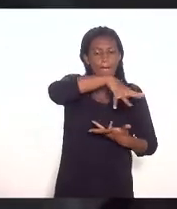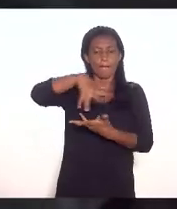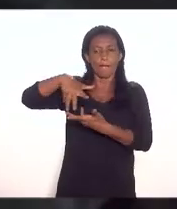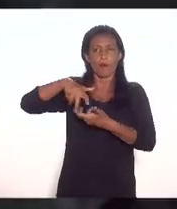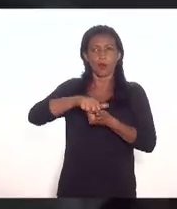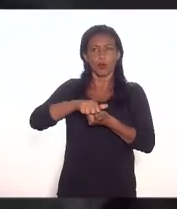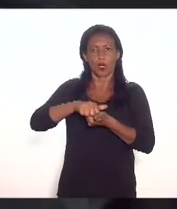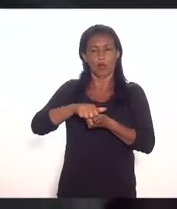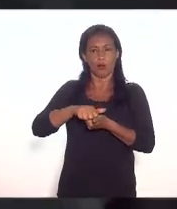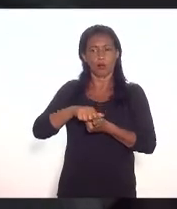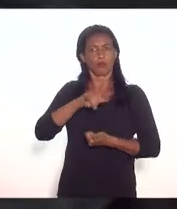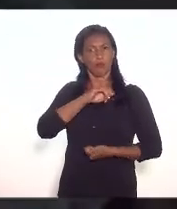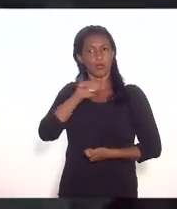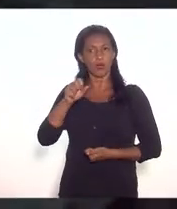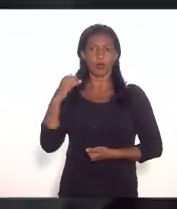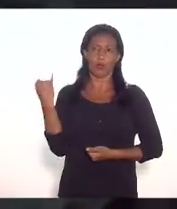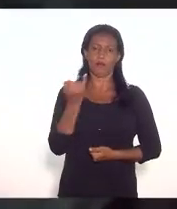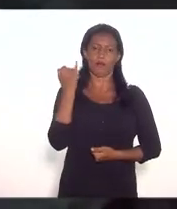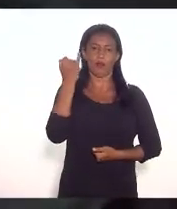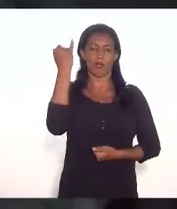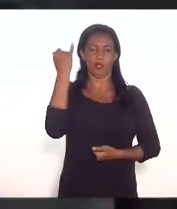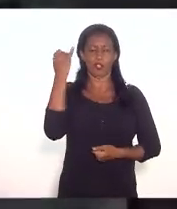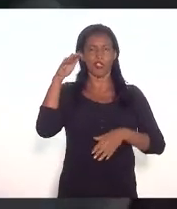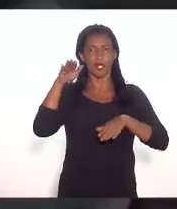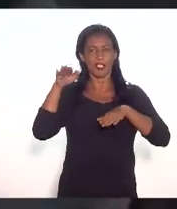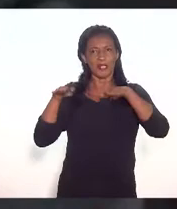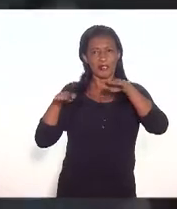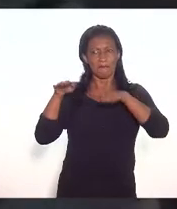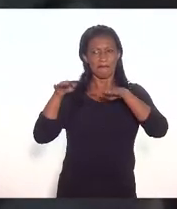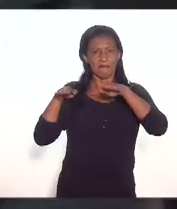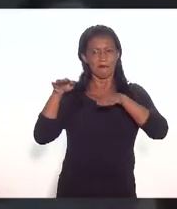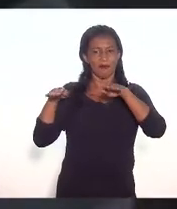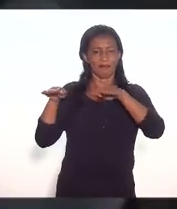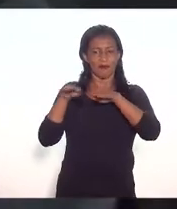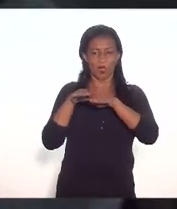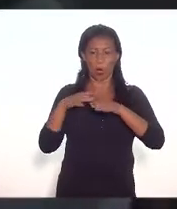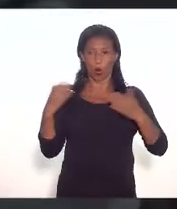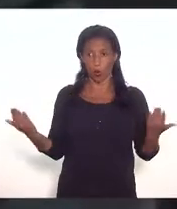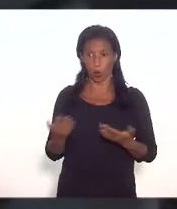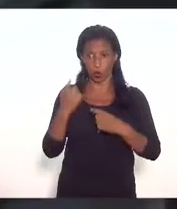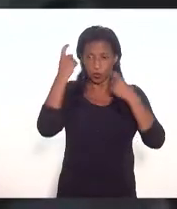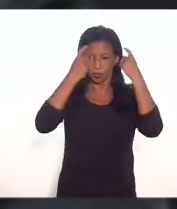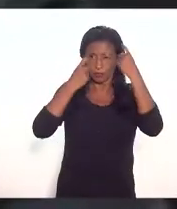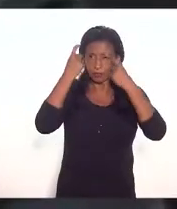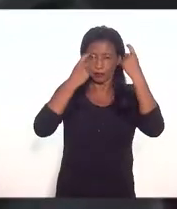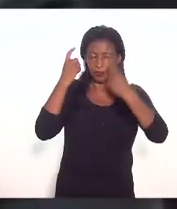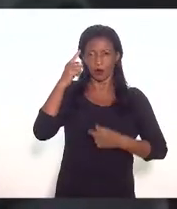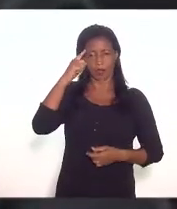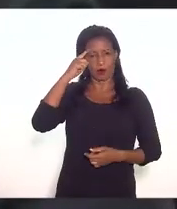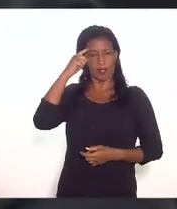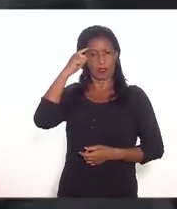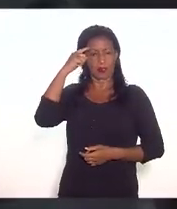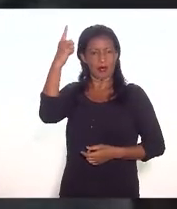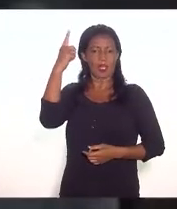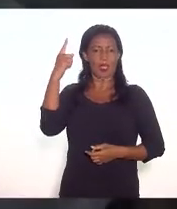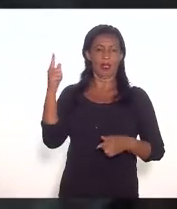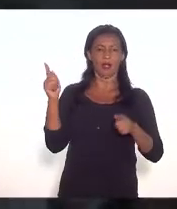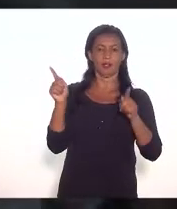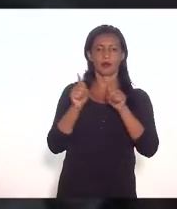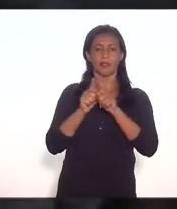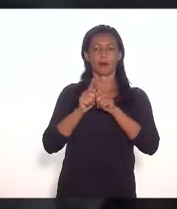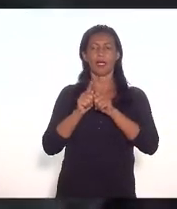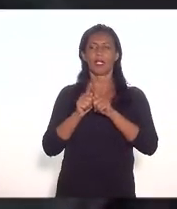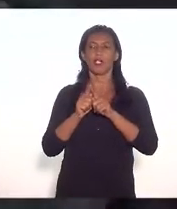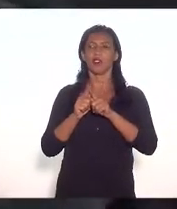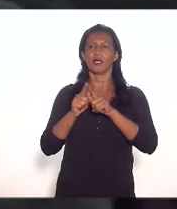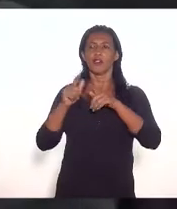muito importante daí em paralelo é que nós outros estamos muito preocupados com essa ideia de fazer também do Santos